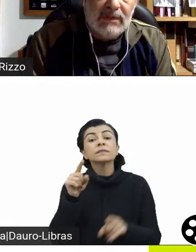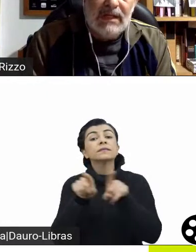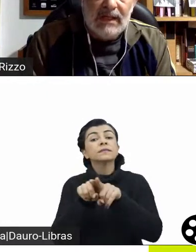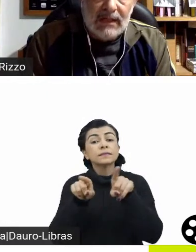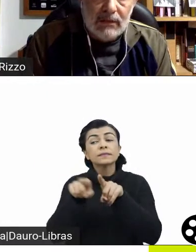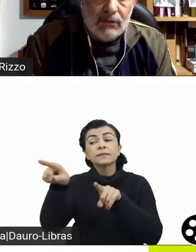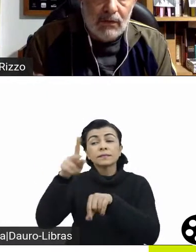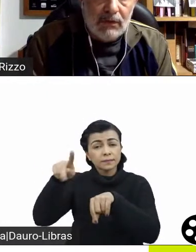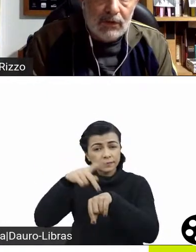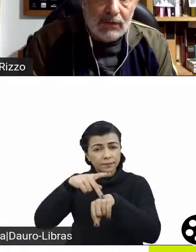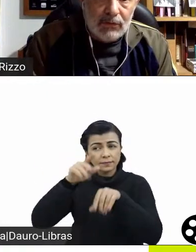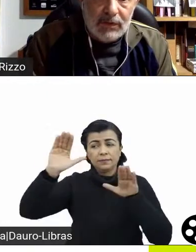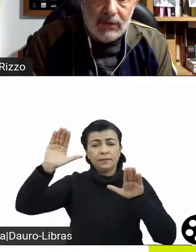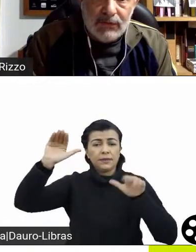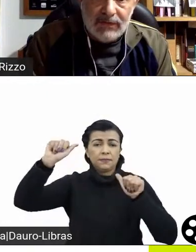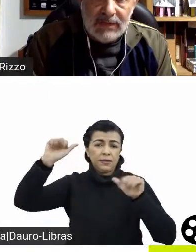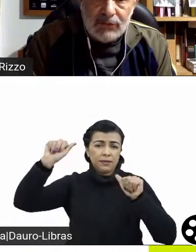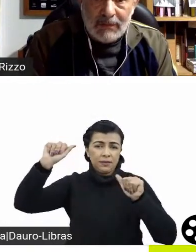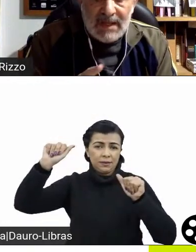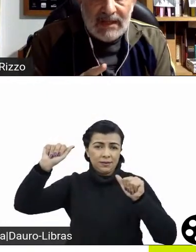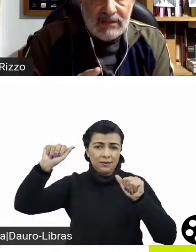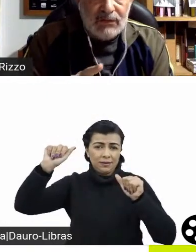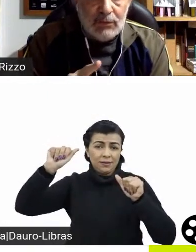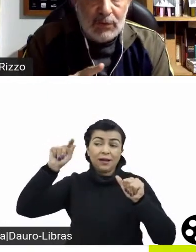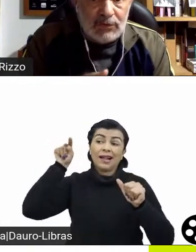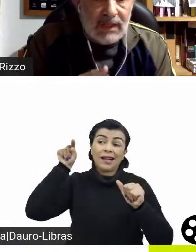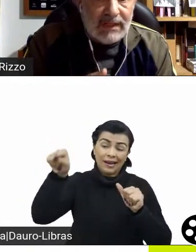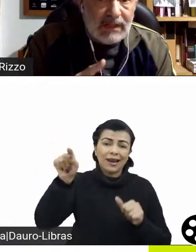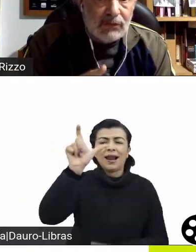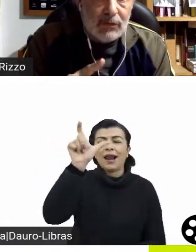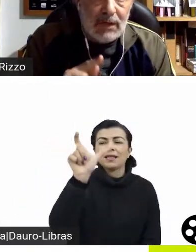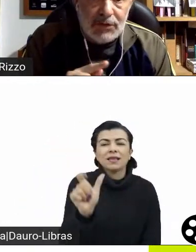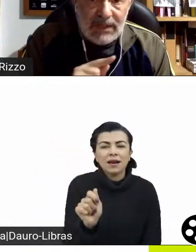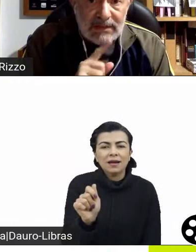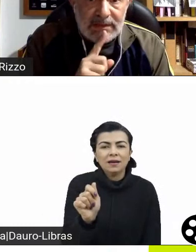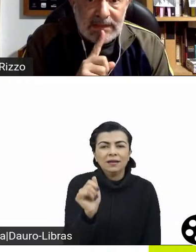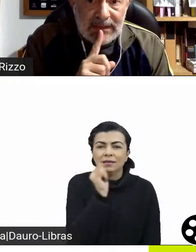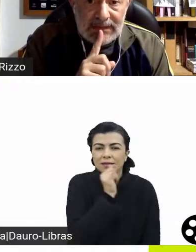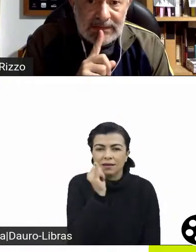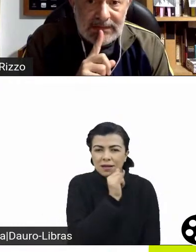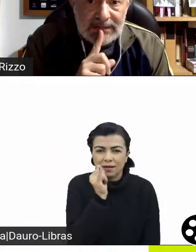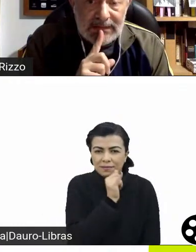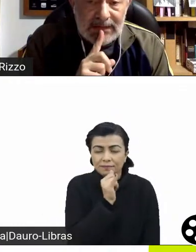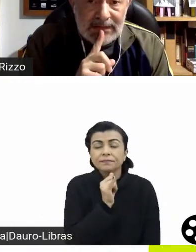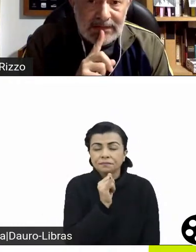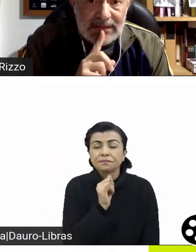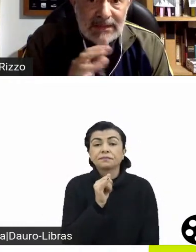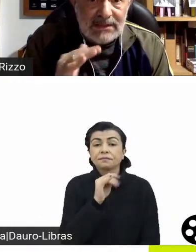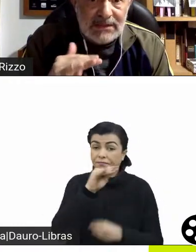uma produção italiana, o Leone conseguiu fazer isso. Esses filmes australianos, eu acho que eles